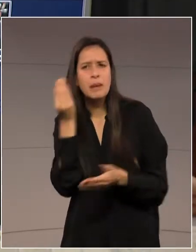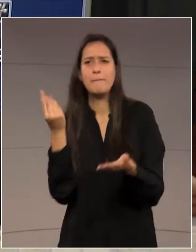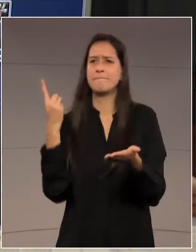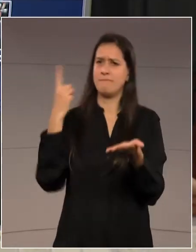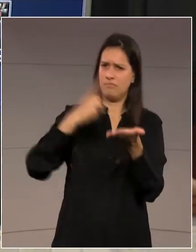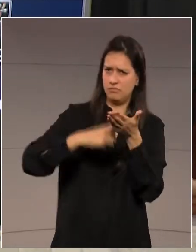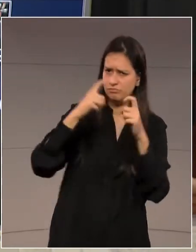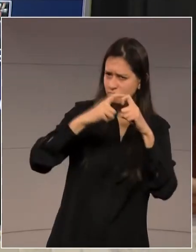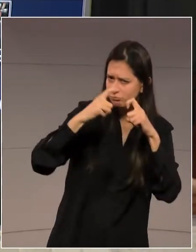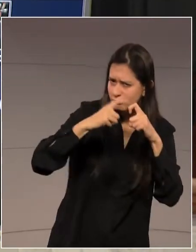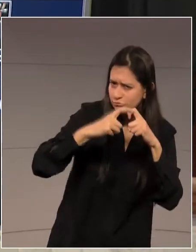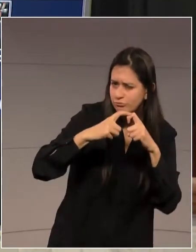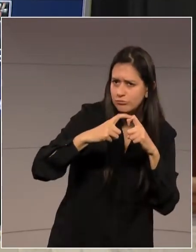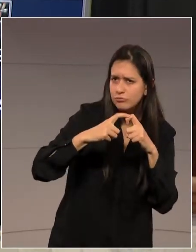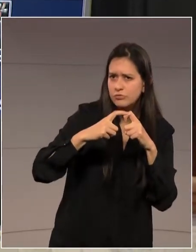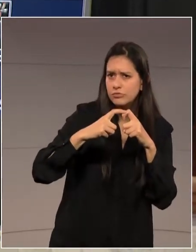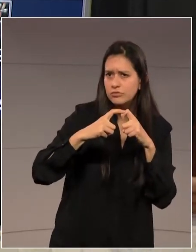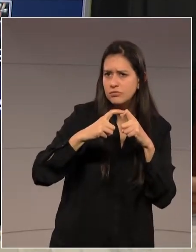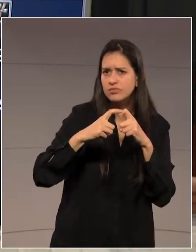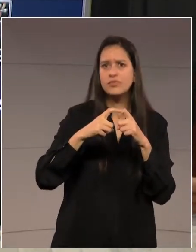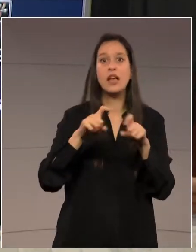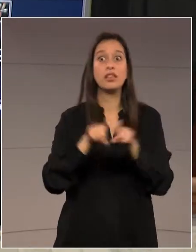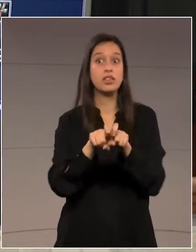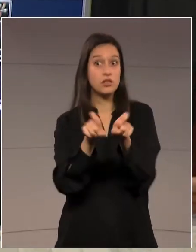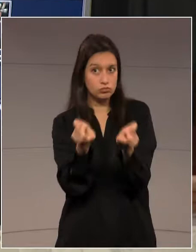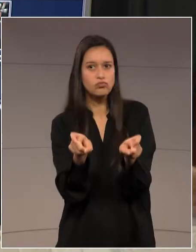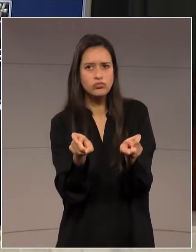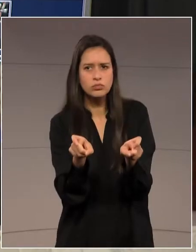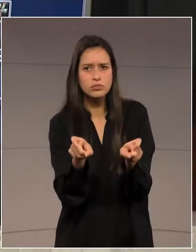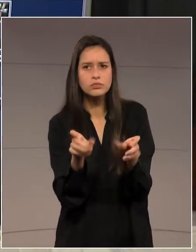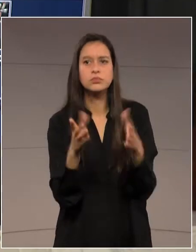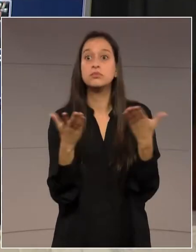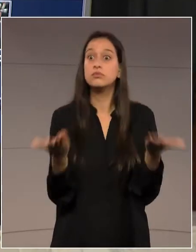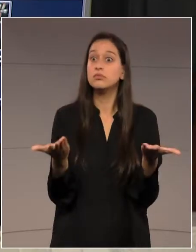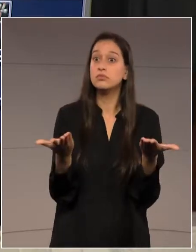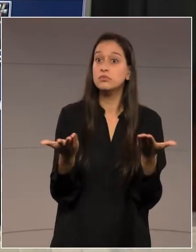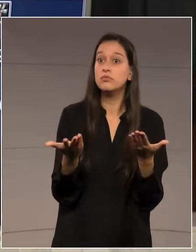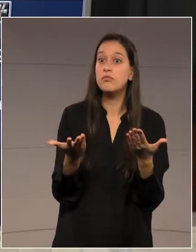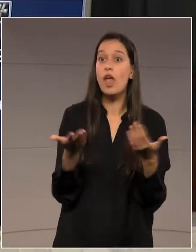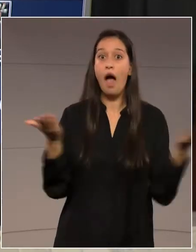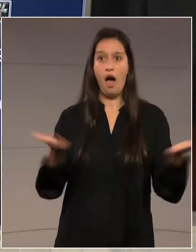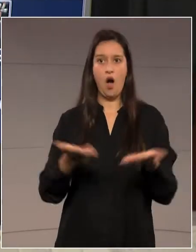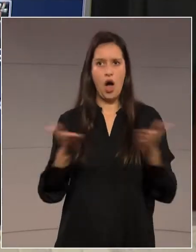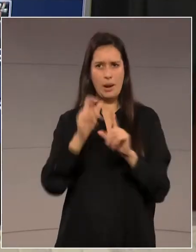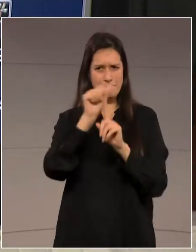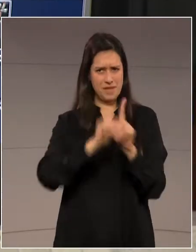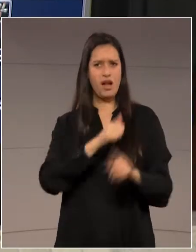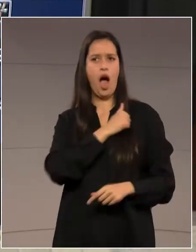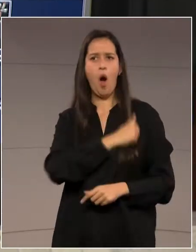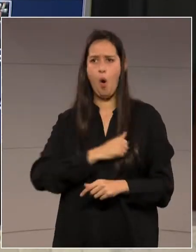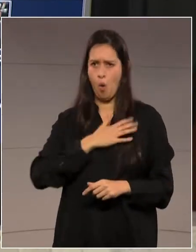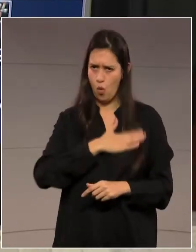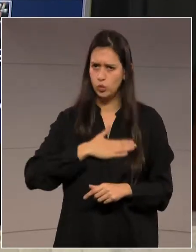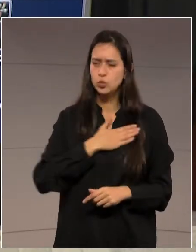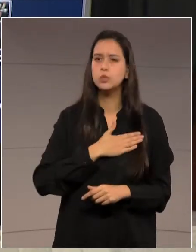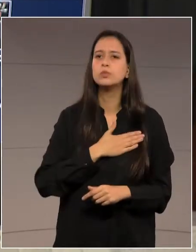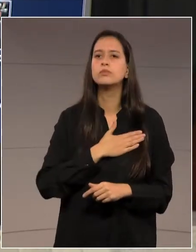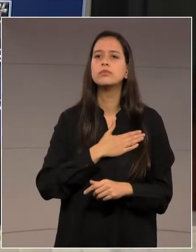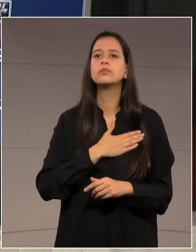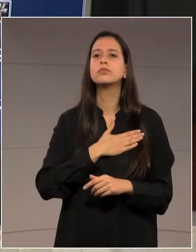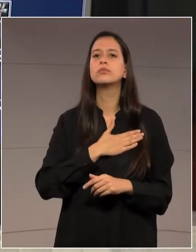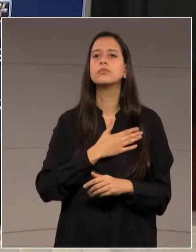com um médico ginecologista, procurou agora em agosto, na primeira quinzena de agosto,